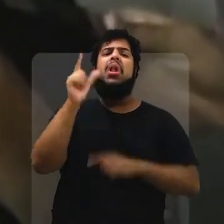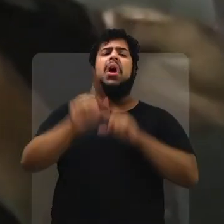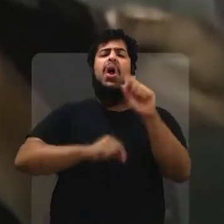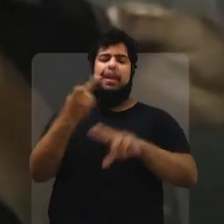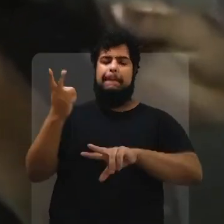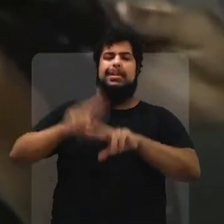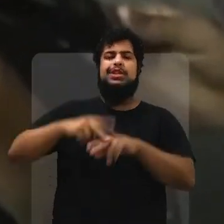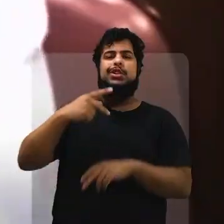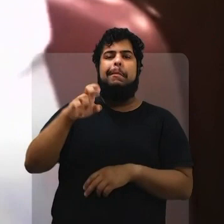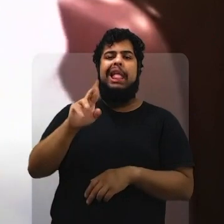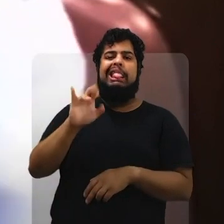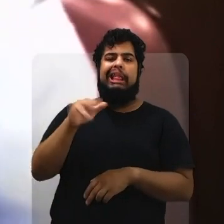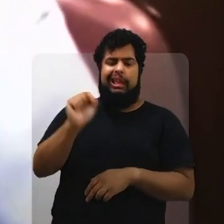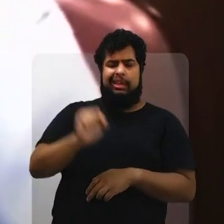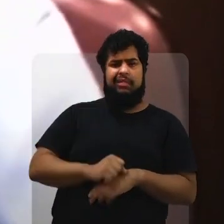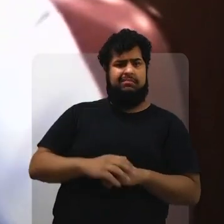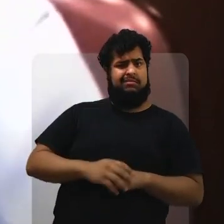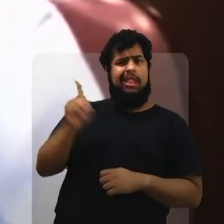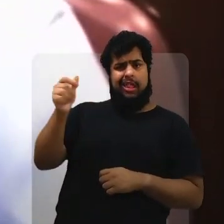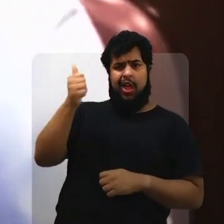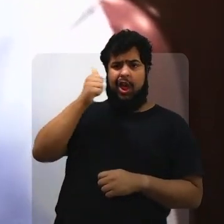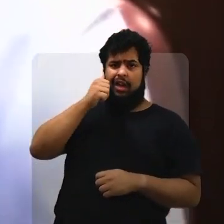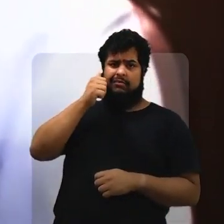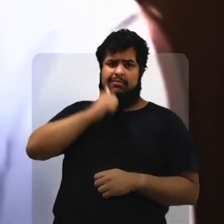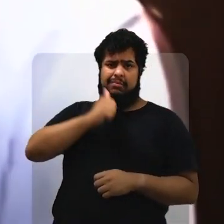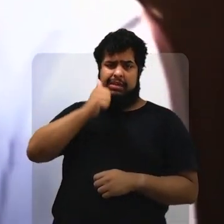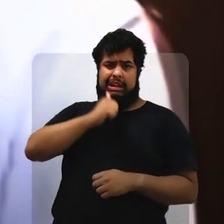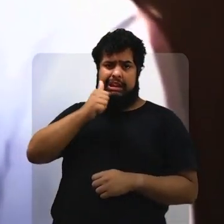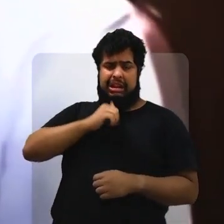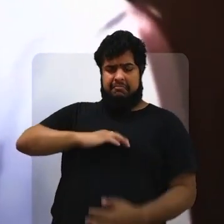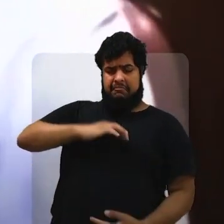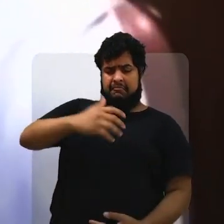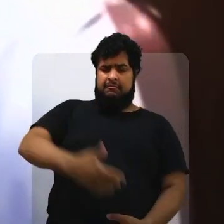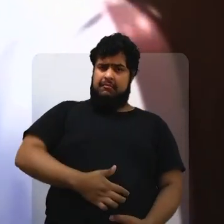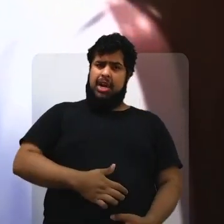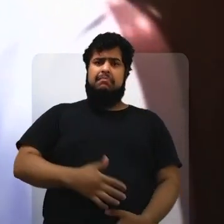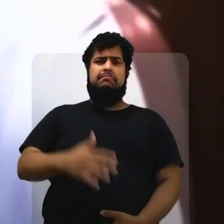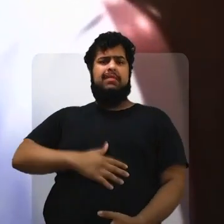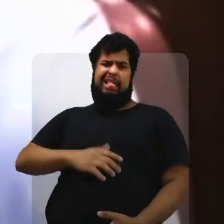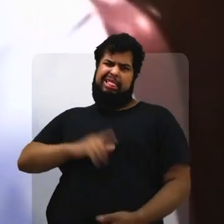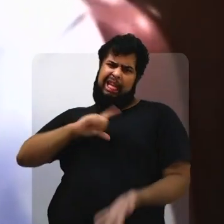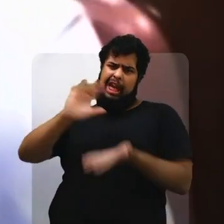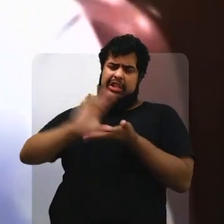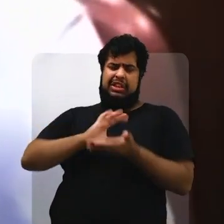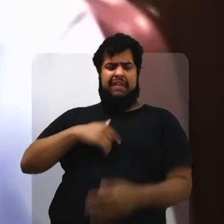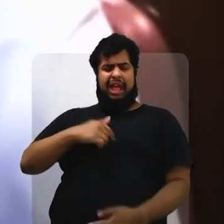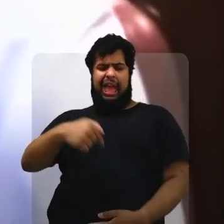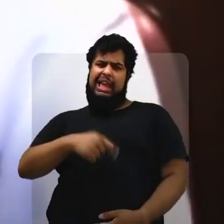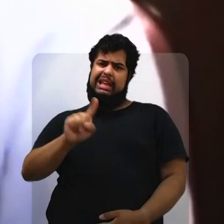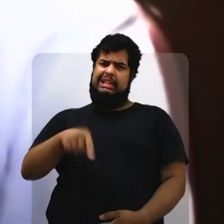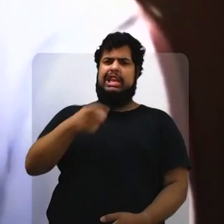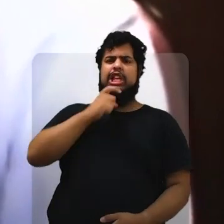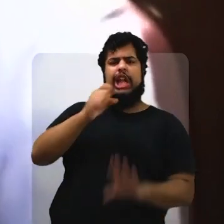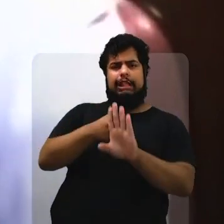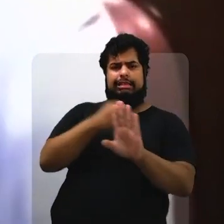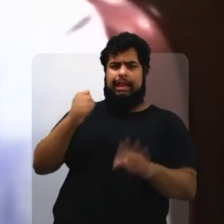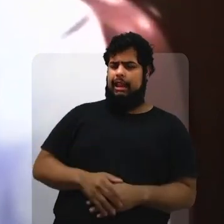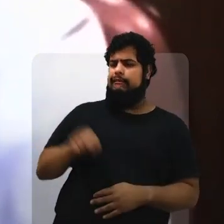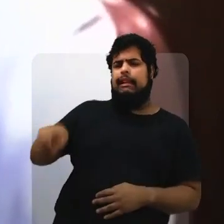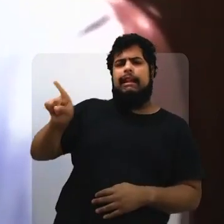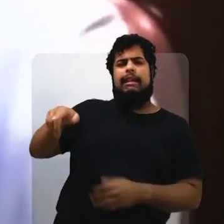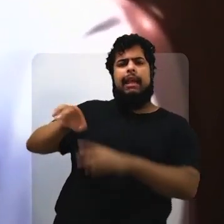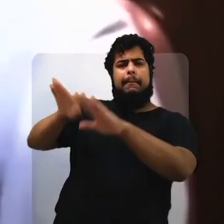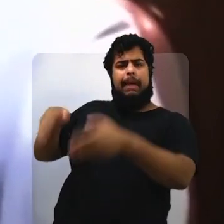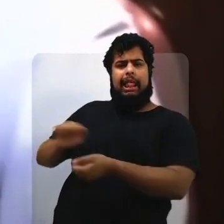Balanhão é o presídio de Pedrinhas. Você vê meninas no Nordeste, bate a mão na barriga grávida e fala o seguinte, que tem também o auxílio natalidade. Esse aqui vai ser uma geladeira.